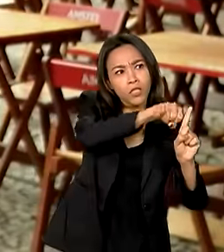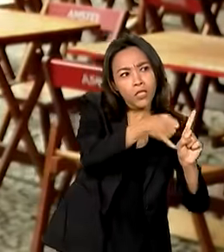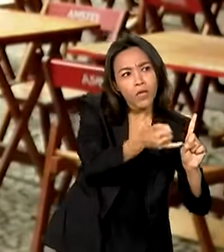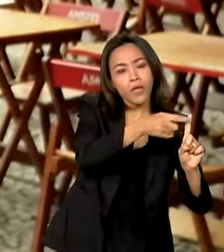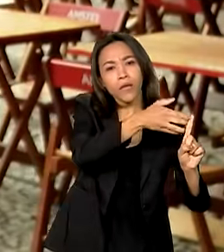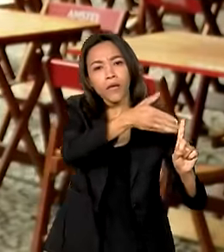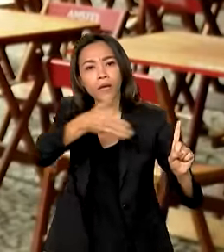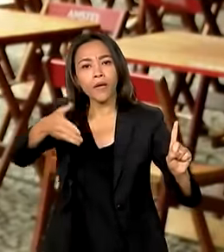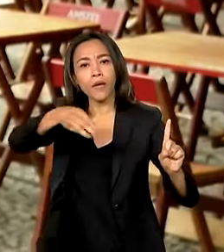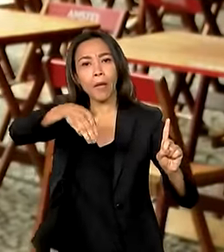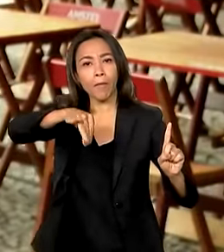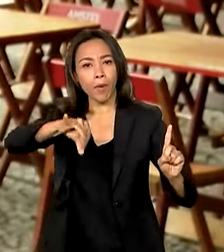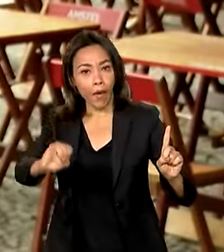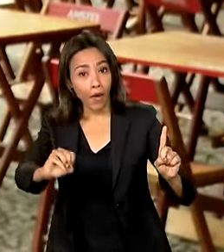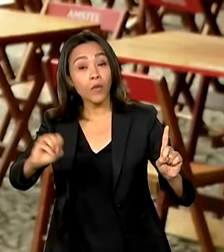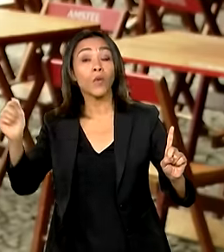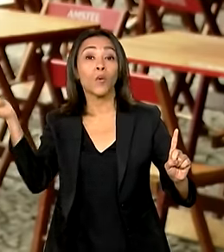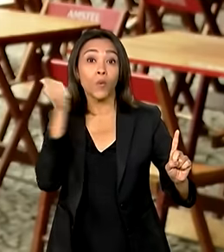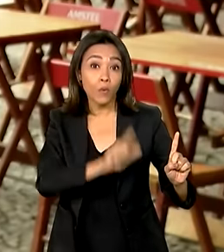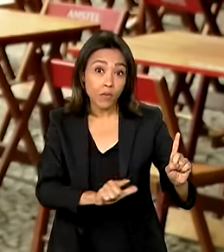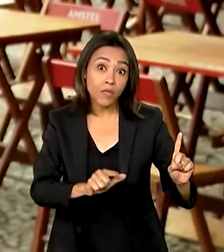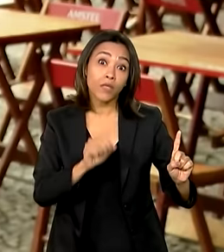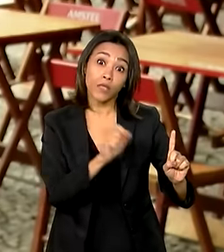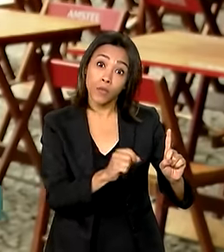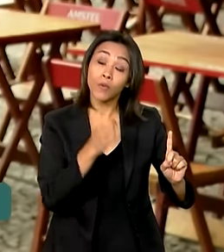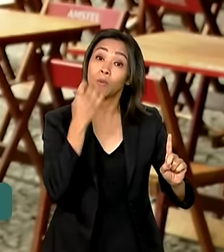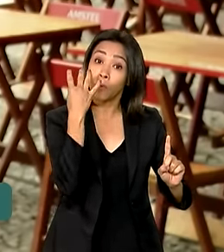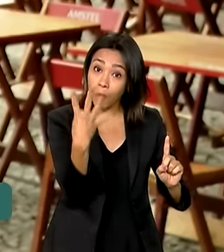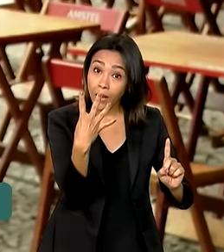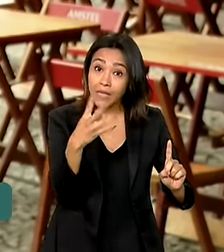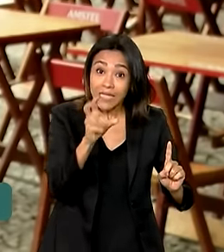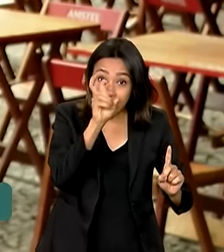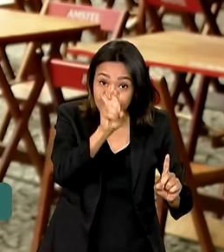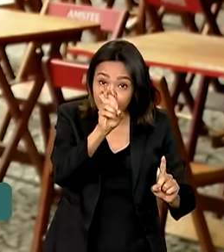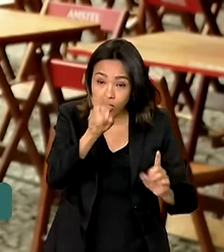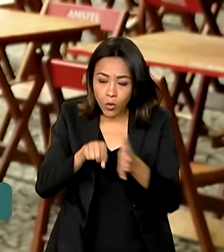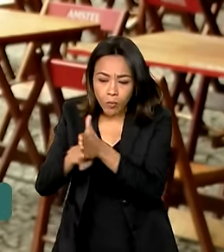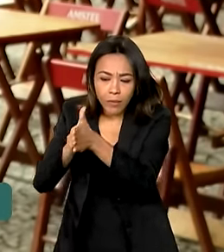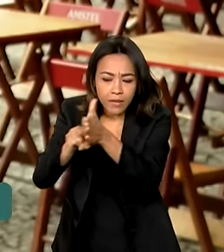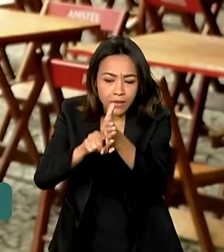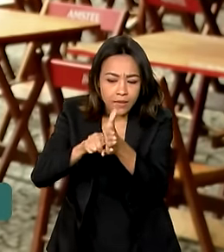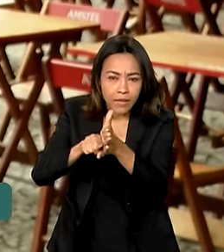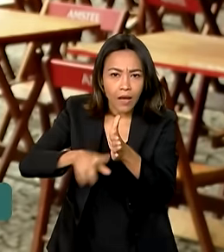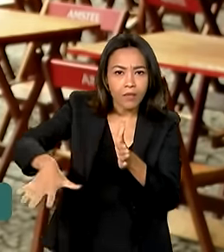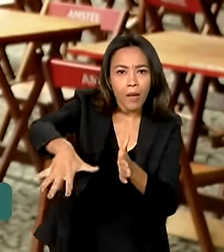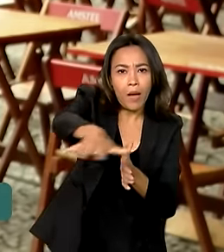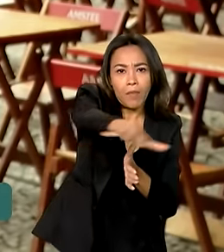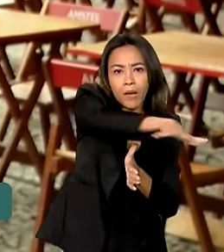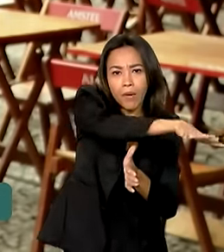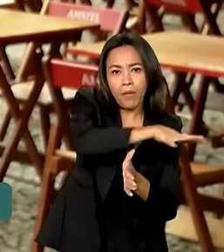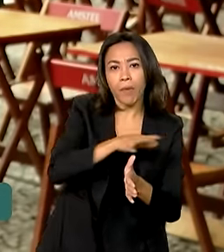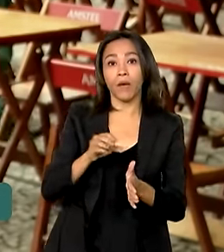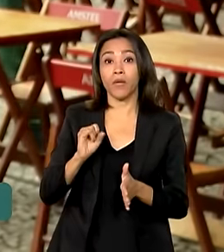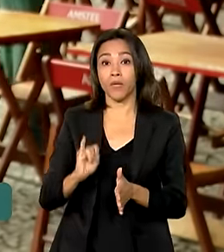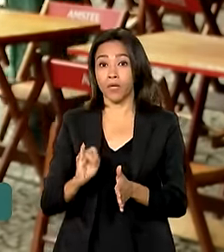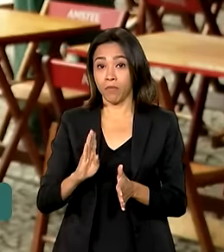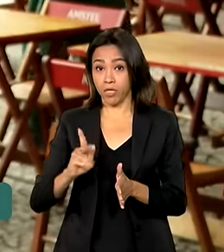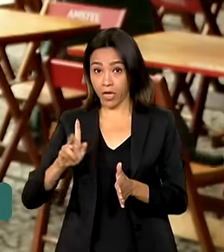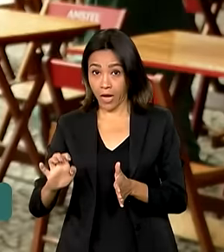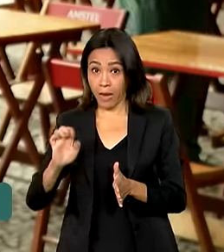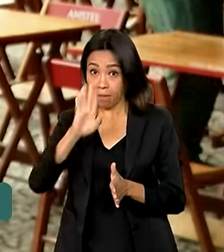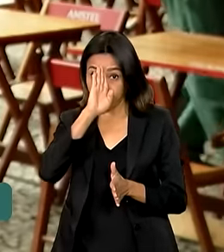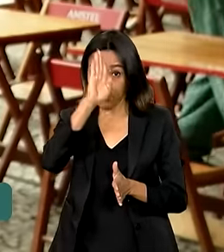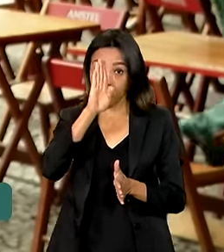maio deste ano se deu em 4 das 5 atividades pesquisadas pelo IBGE, com destaque para o